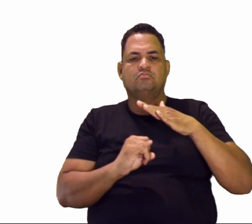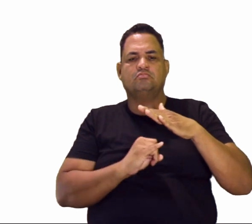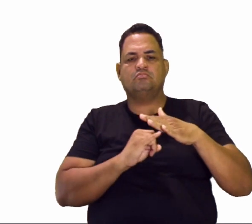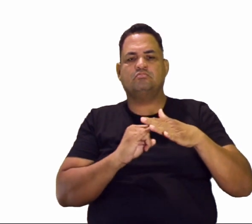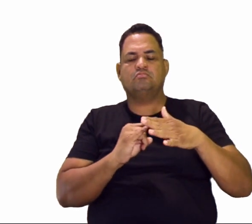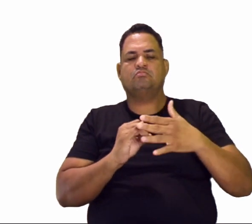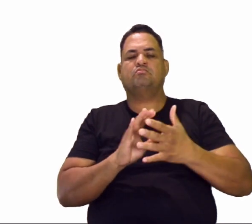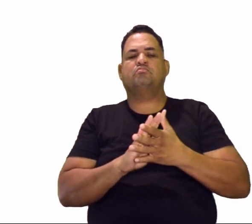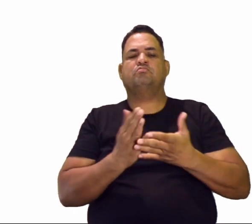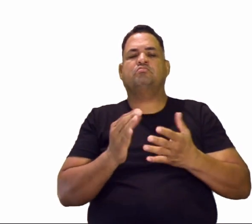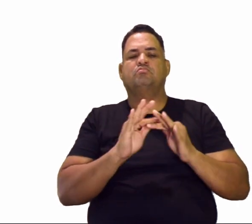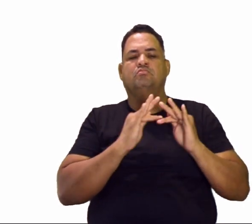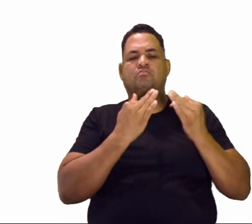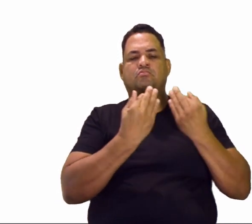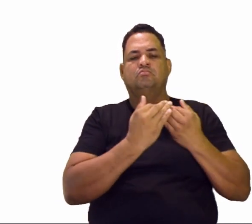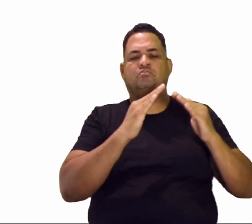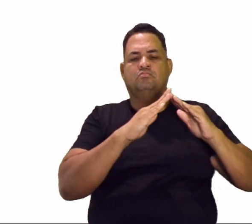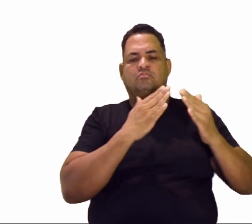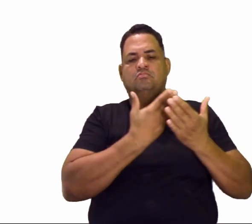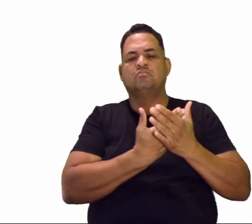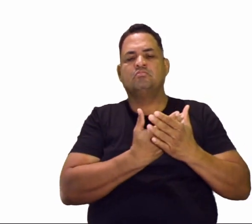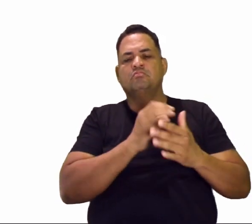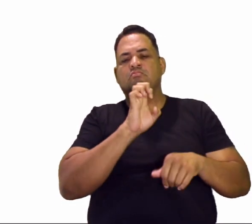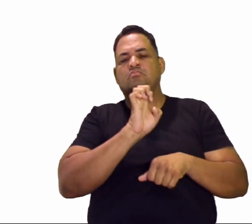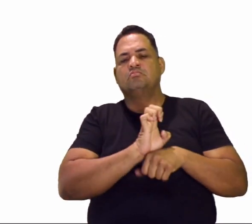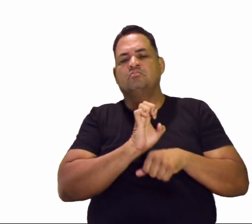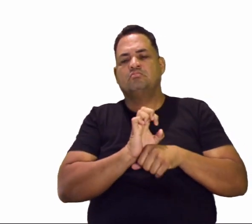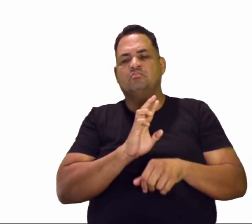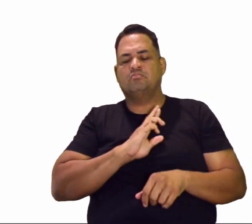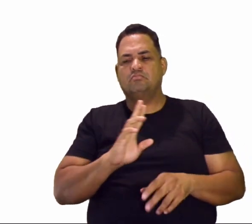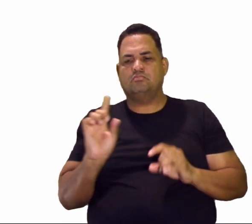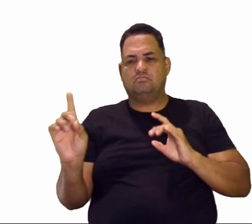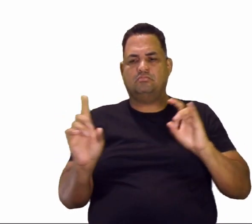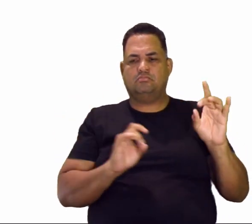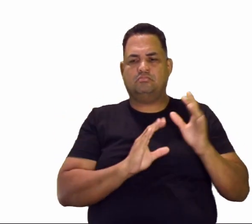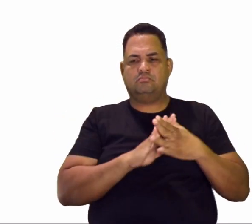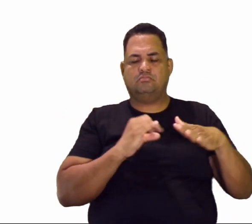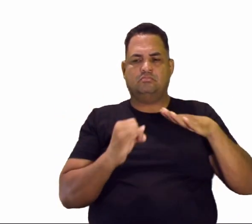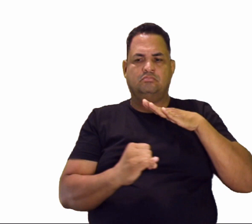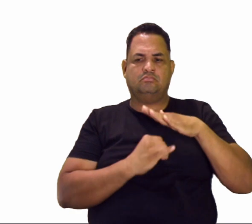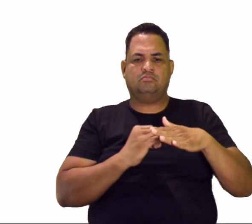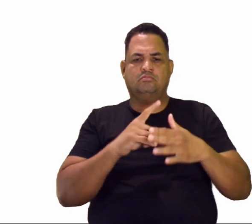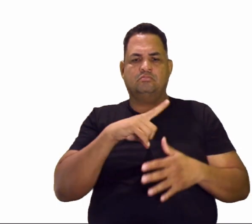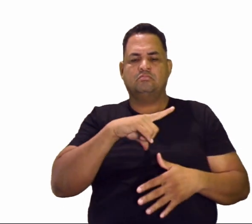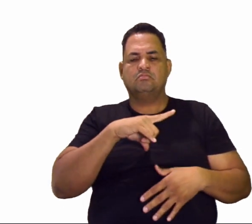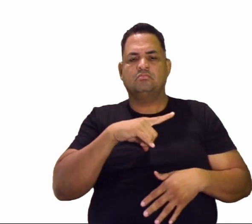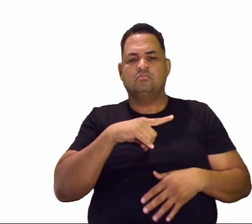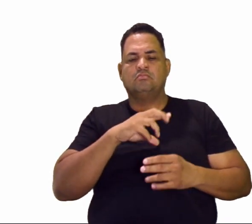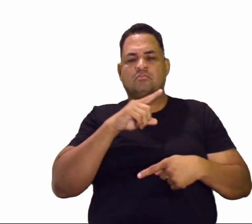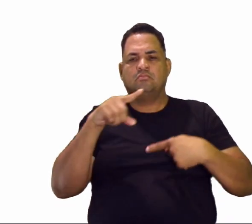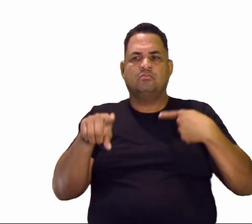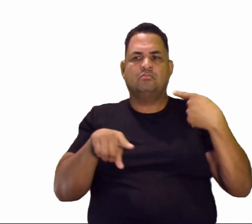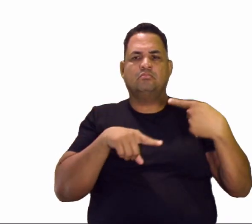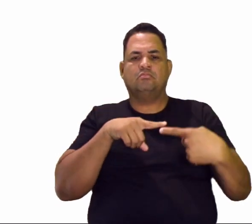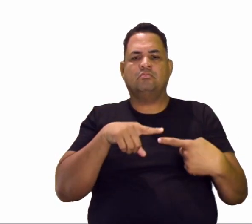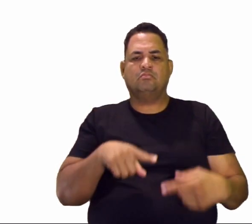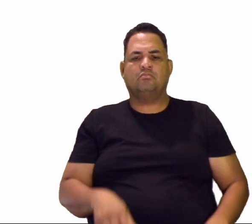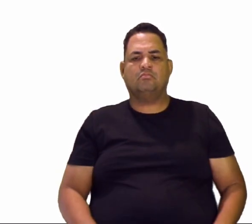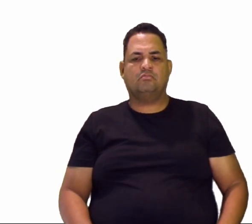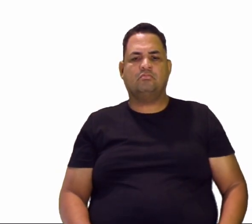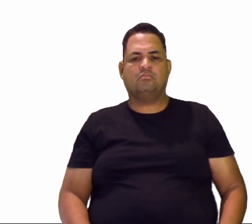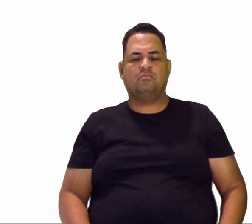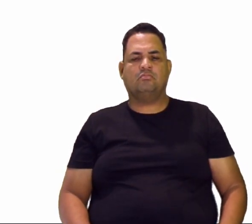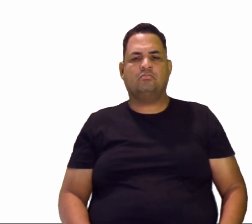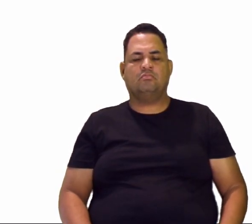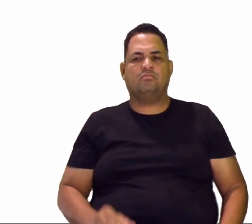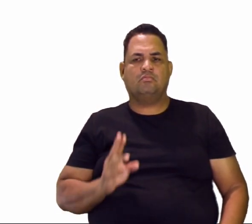família, a escola, o Estado, a religião. Então, cada uma dessas instituições tem esse objetivo de manter ali